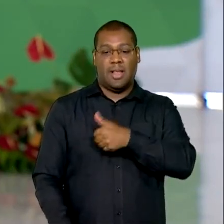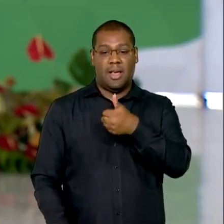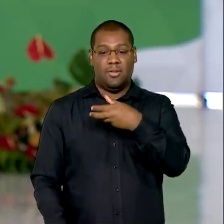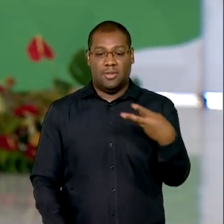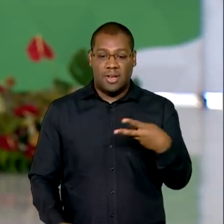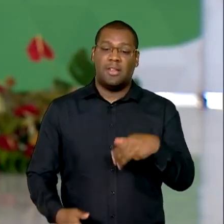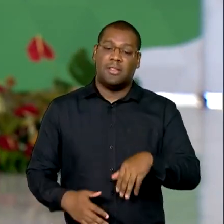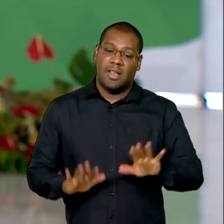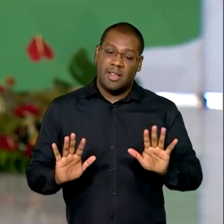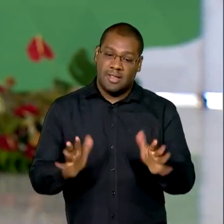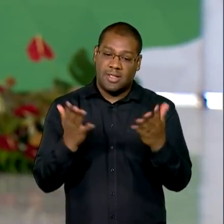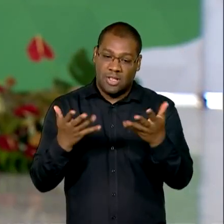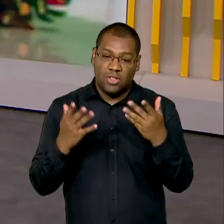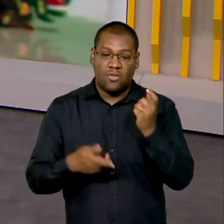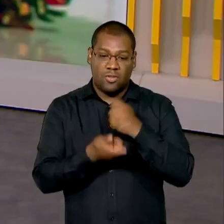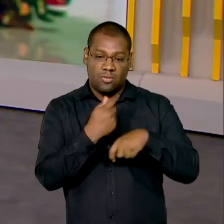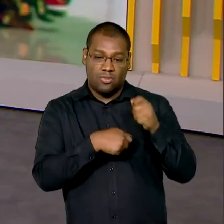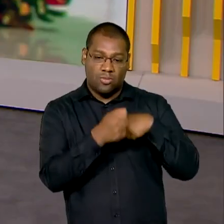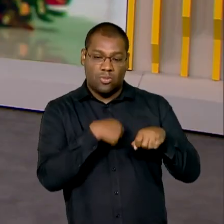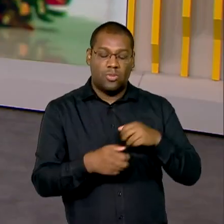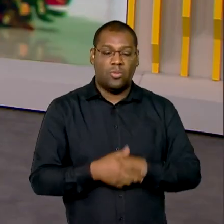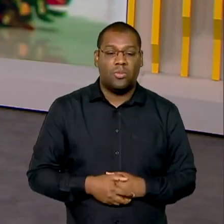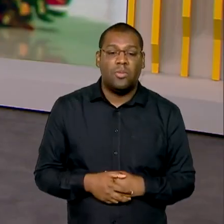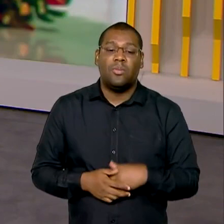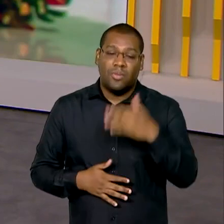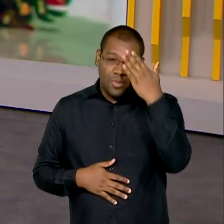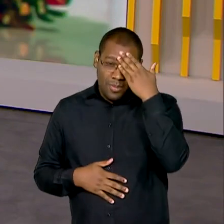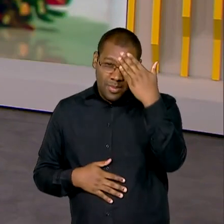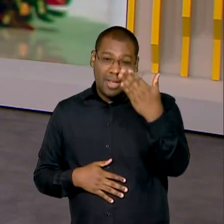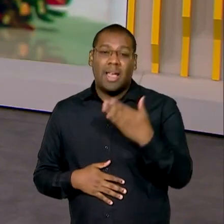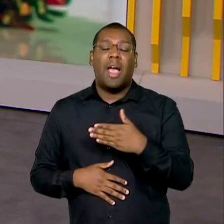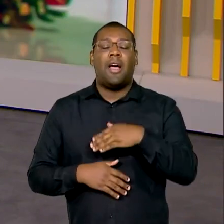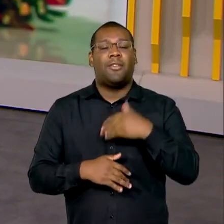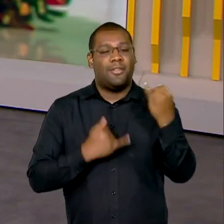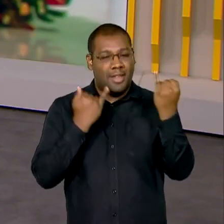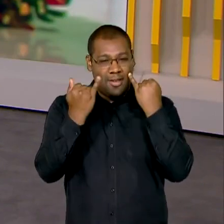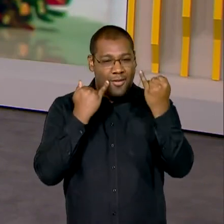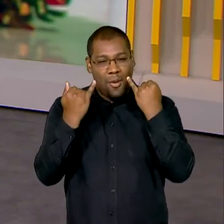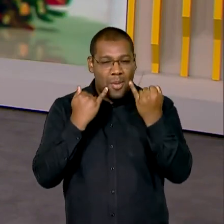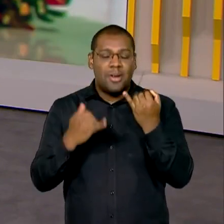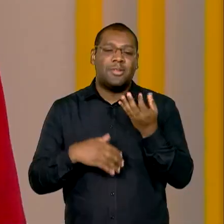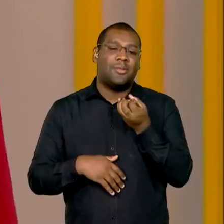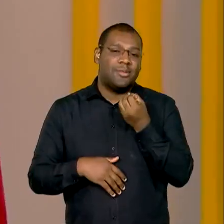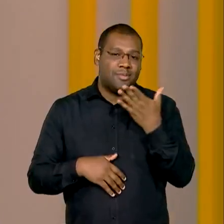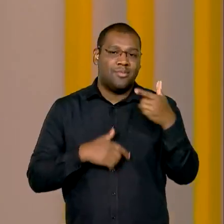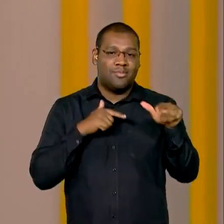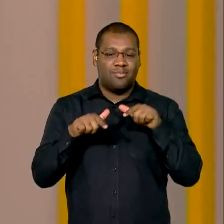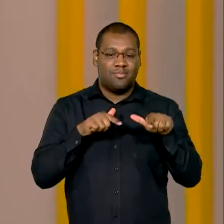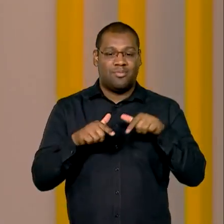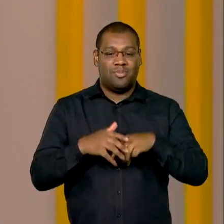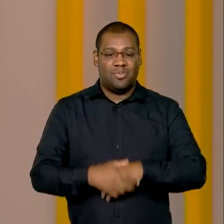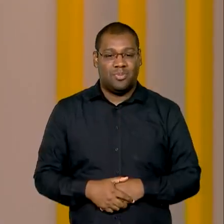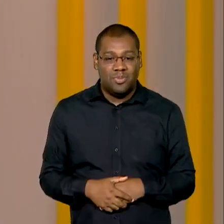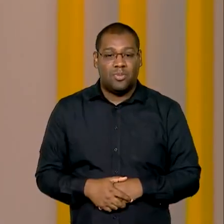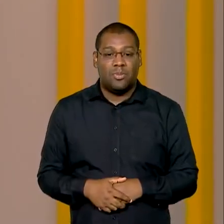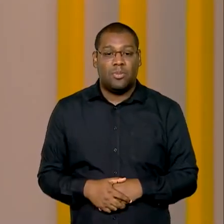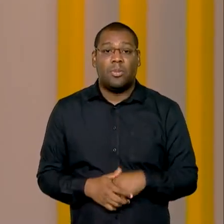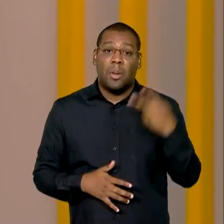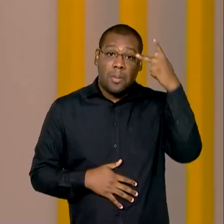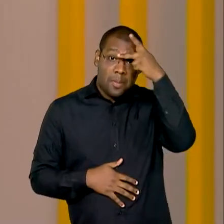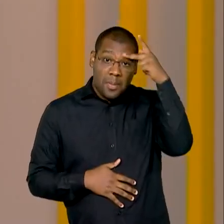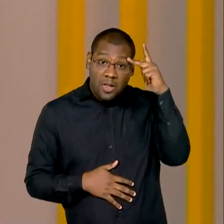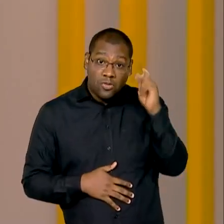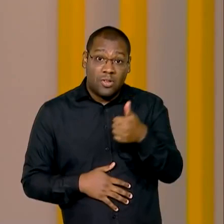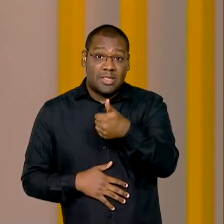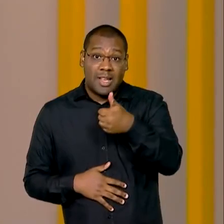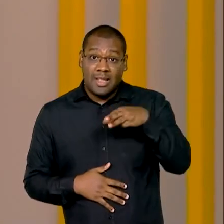É isso, Renata, eu volto com você aí no estúdio. Tá certo, Jéssica. Obrigada pelas suas informações, bom trabalho para você. E olha, 13 milhões de